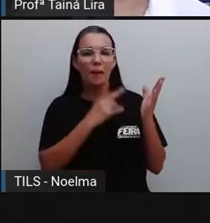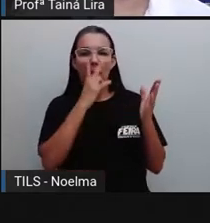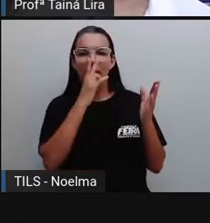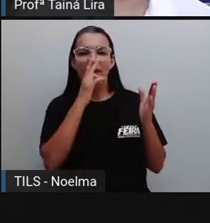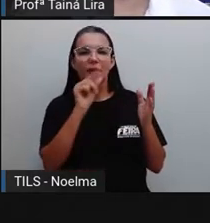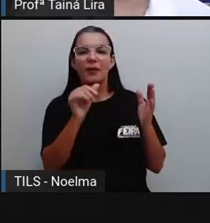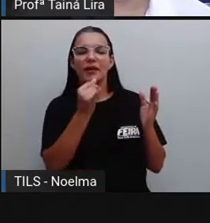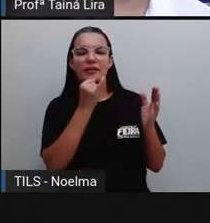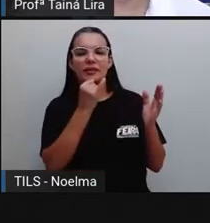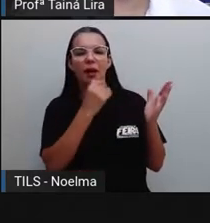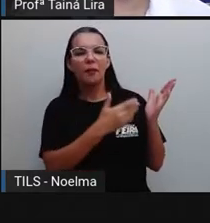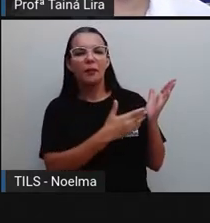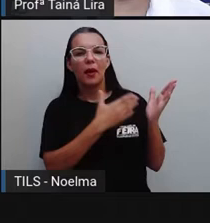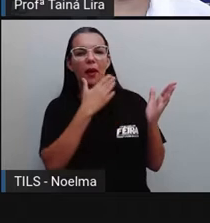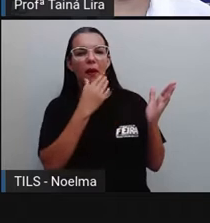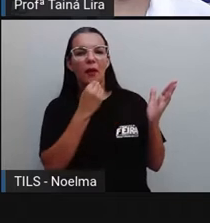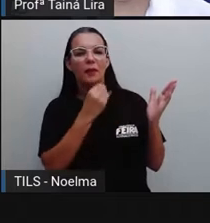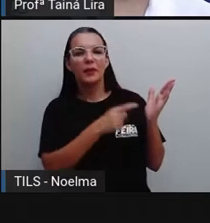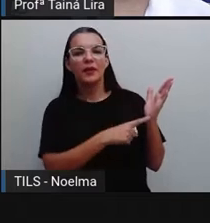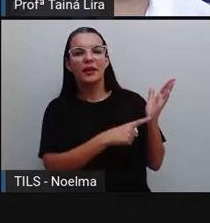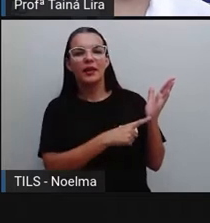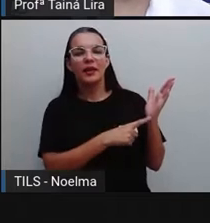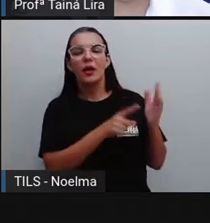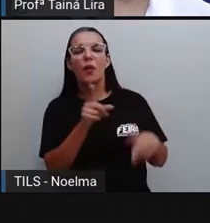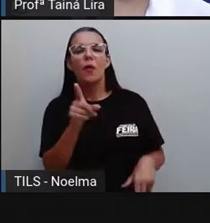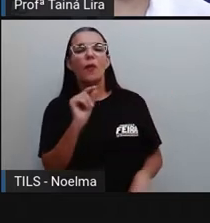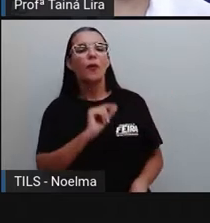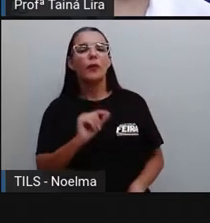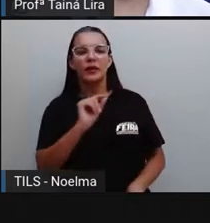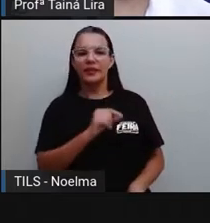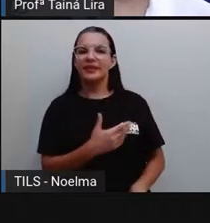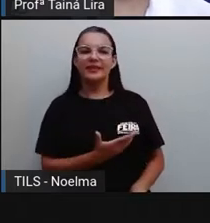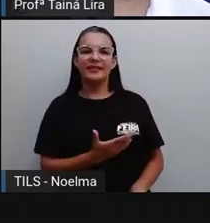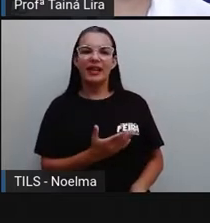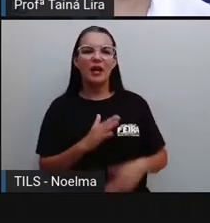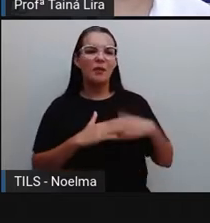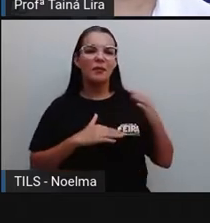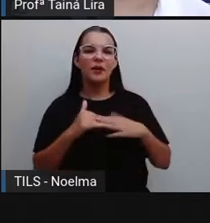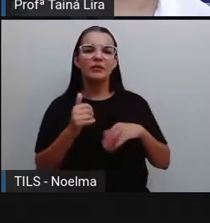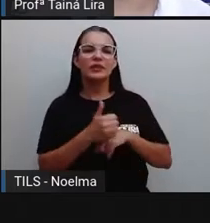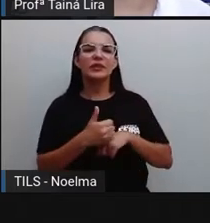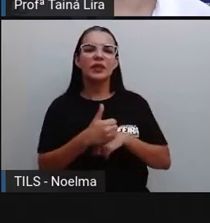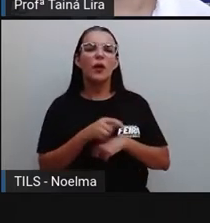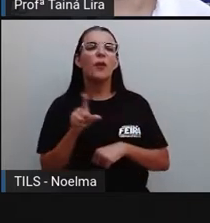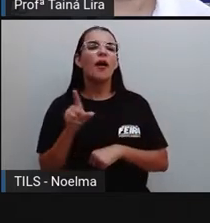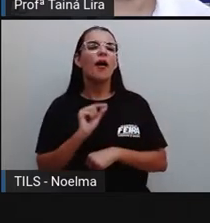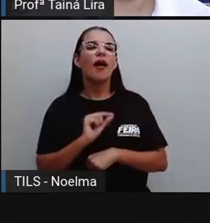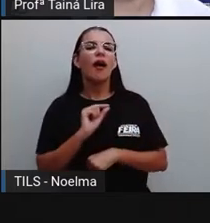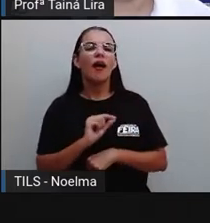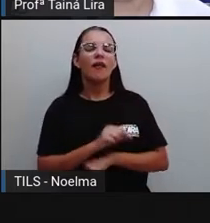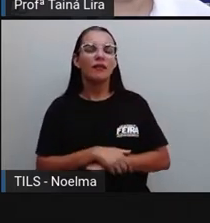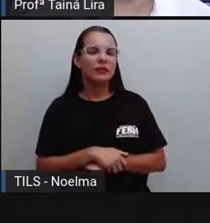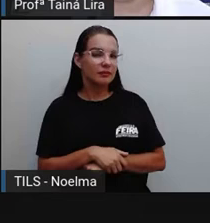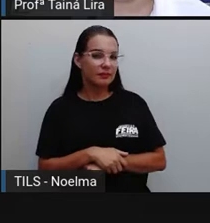profissão é essa aqui, esse rapaz aqui, da imagem. Qual é a profissão dele? Ele é o quê?